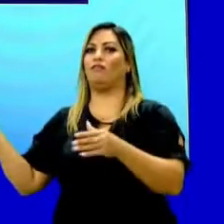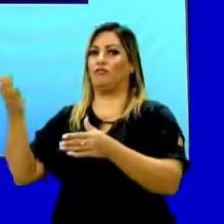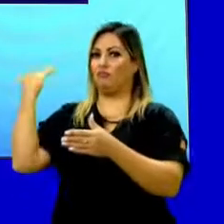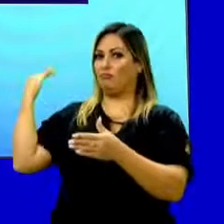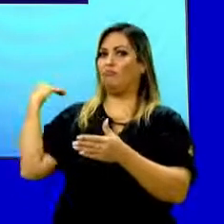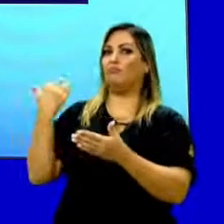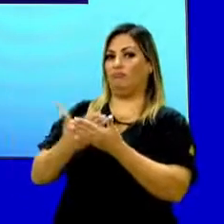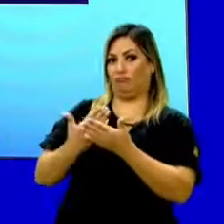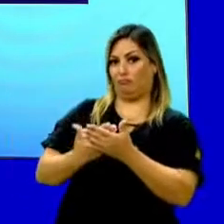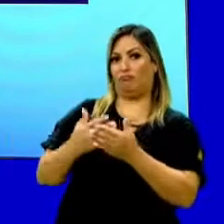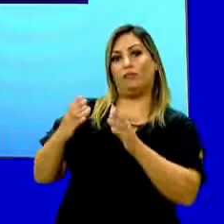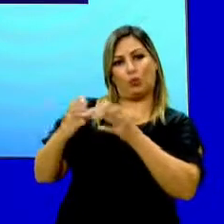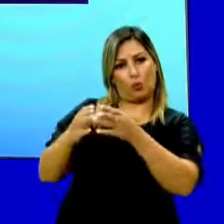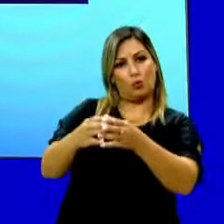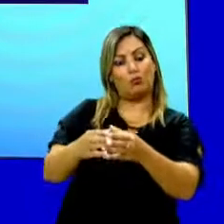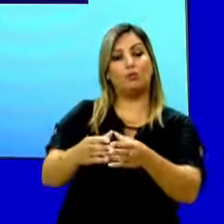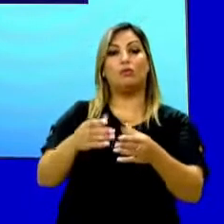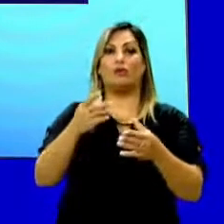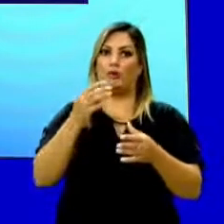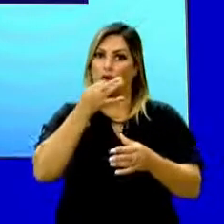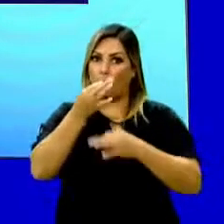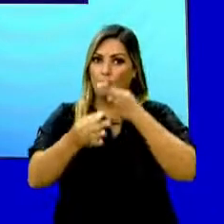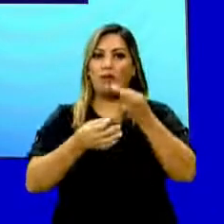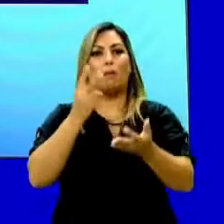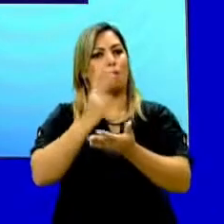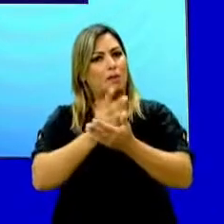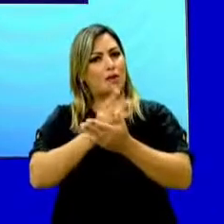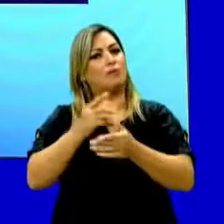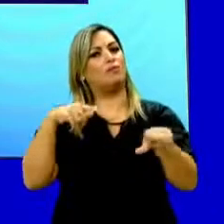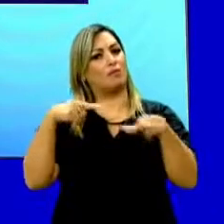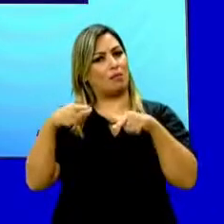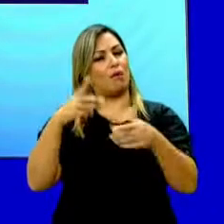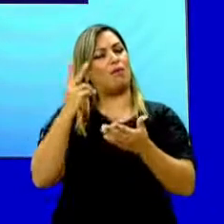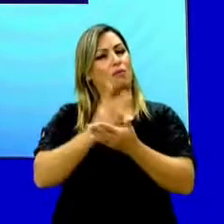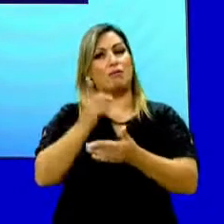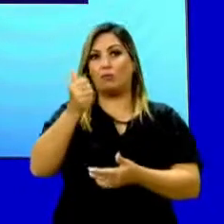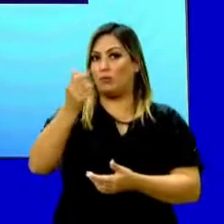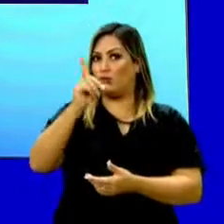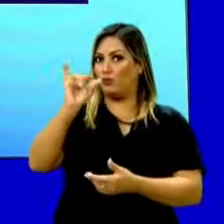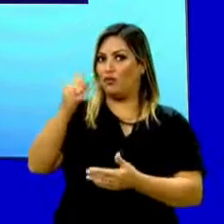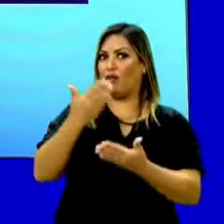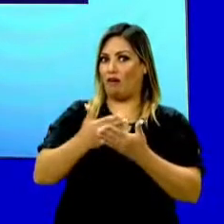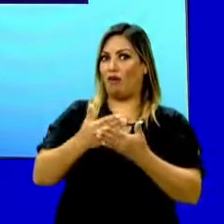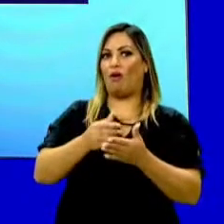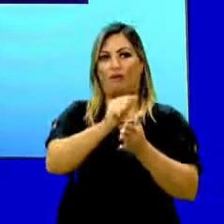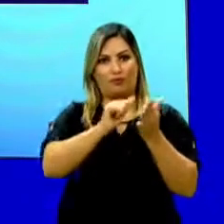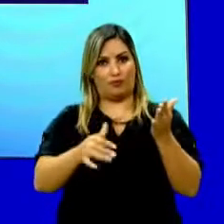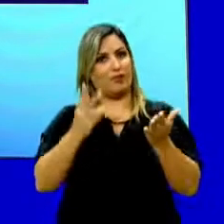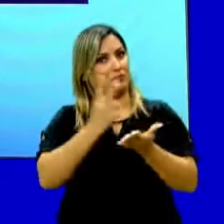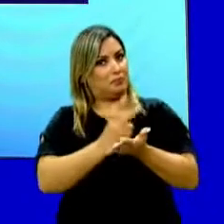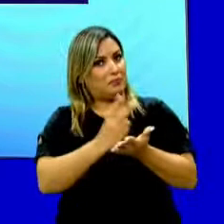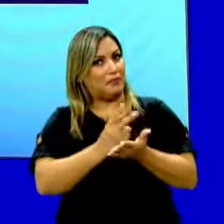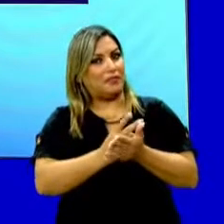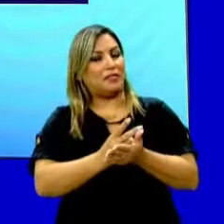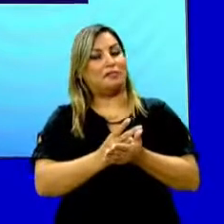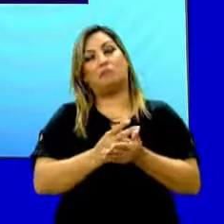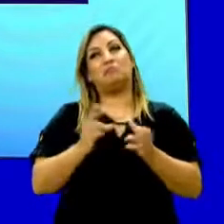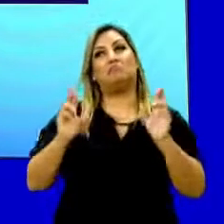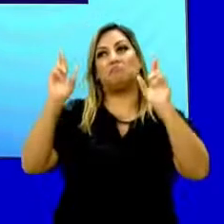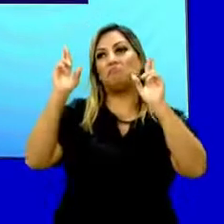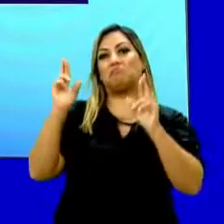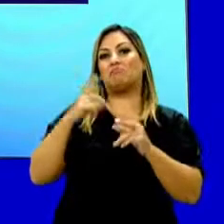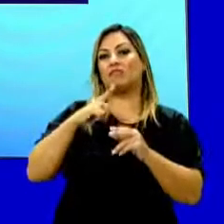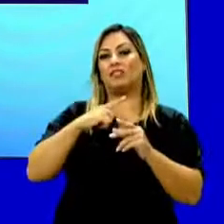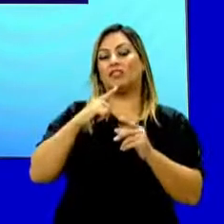Por isso, ele sugere o mesmo trabalho sempre no primeiro dia de aula, sem maiores expectativas